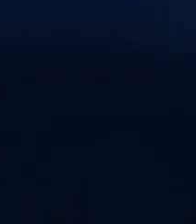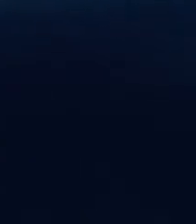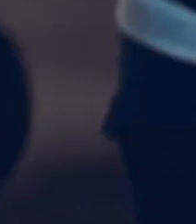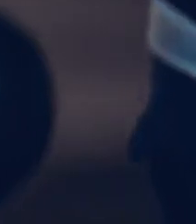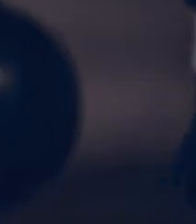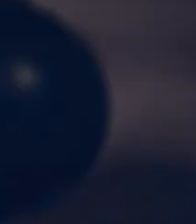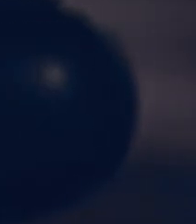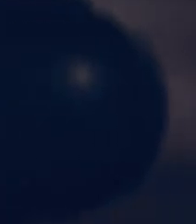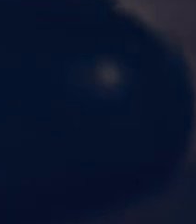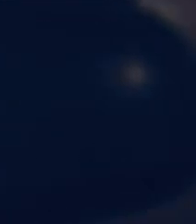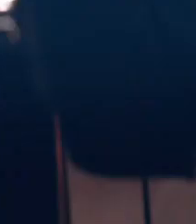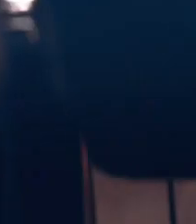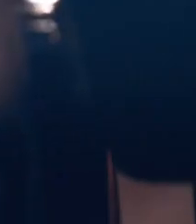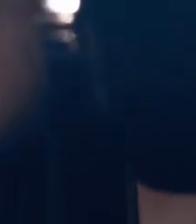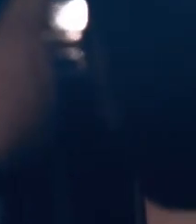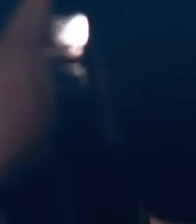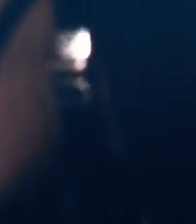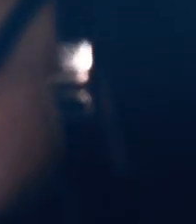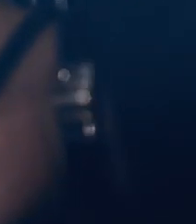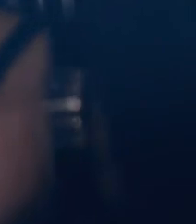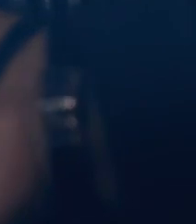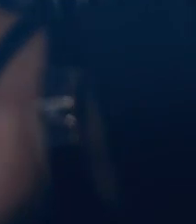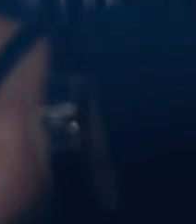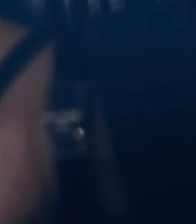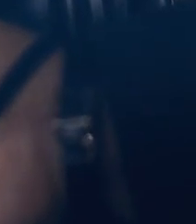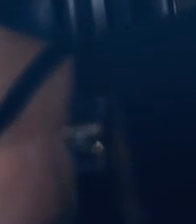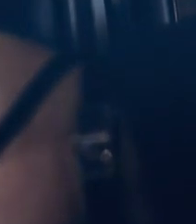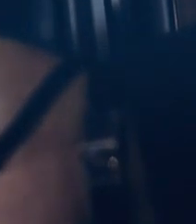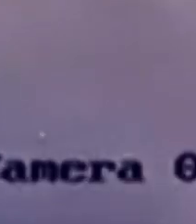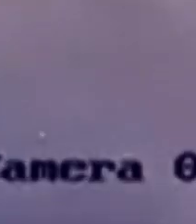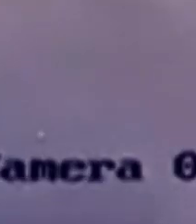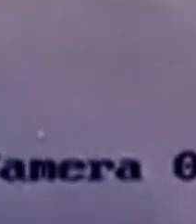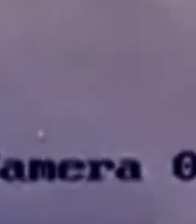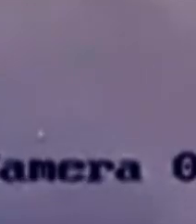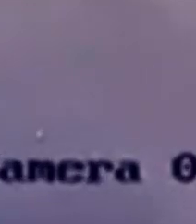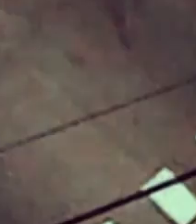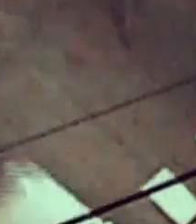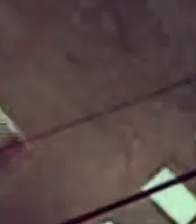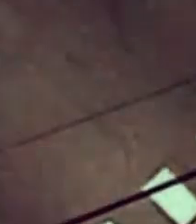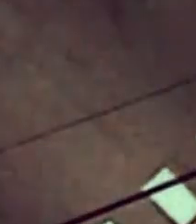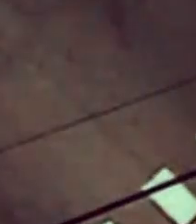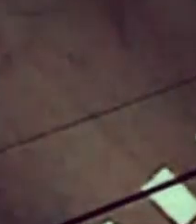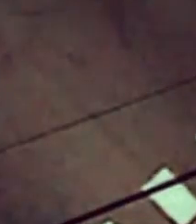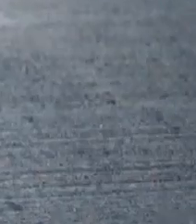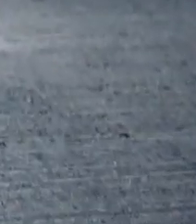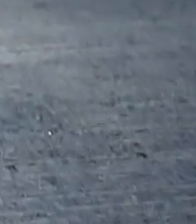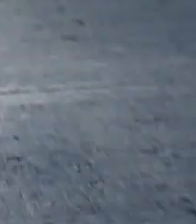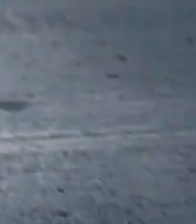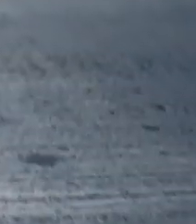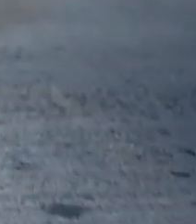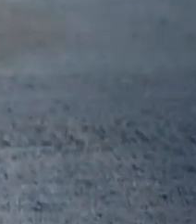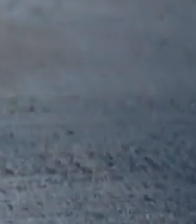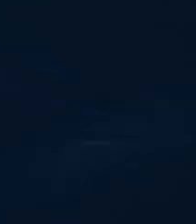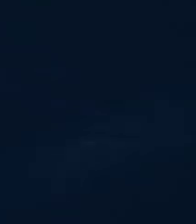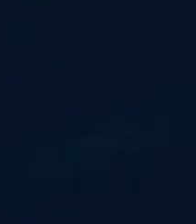qualquer quantidade de álcool prejudica seu julgamento ao dirigir e é considerado uma infração de trânsito.